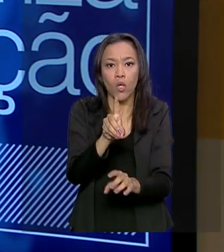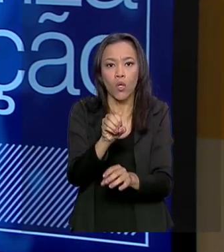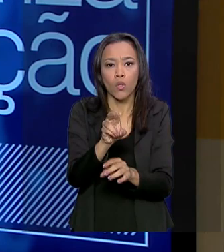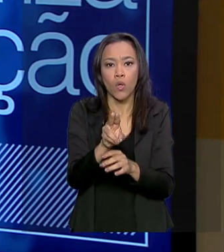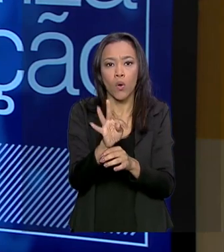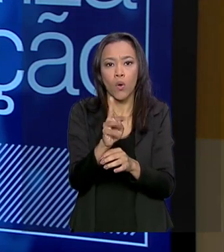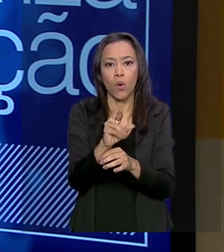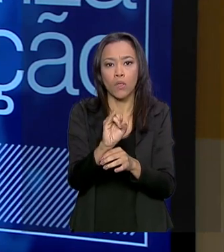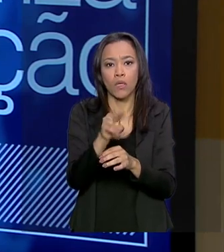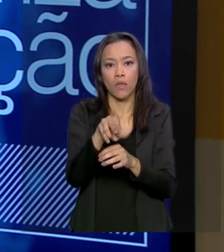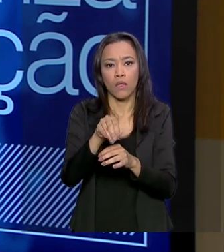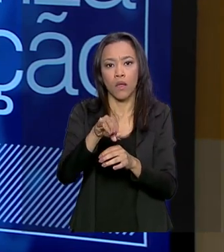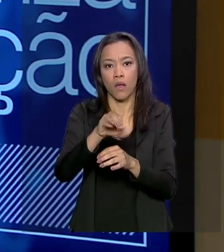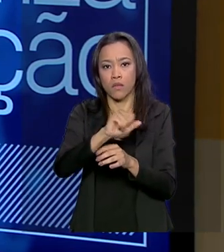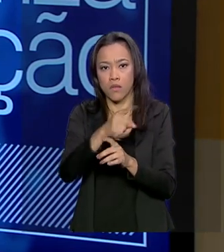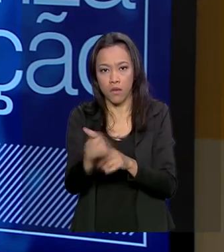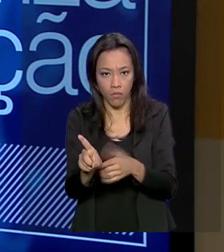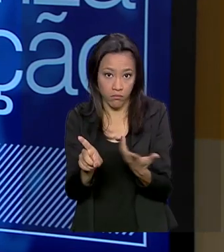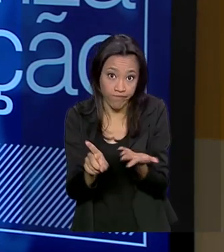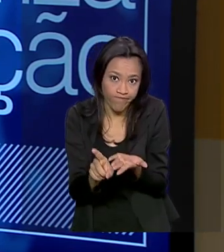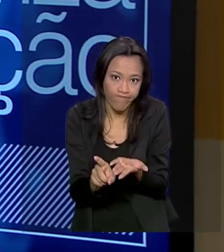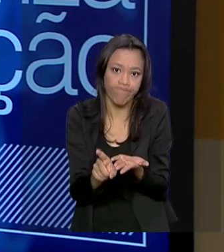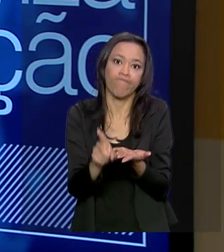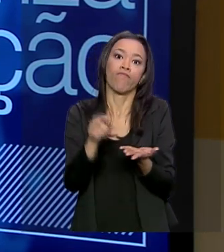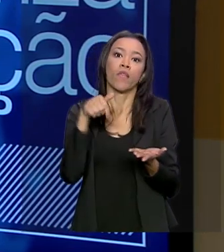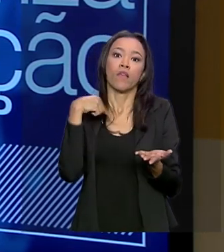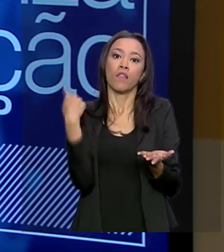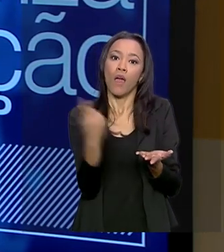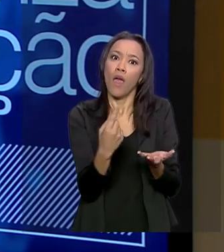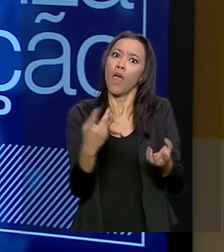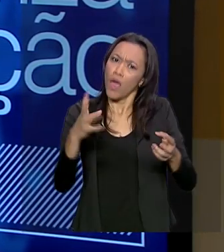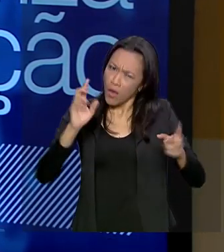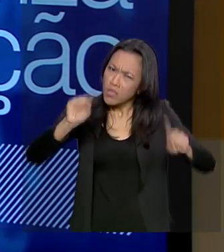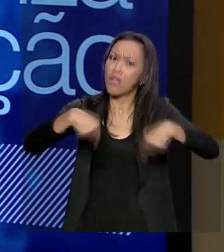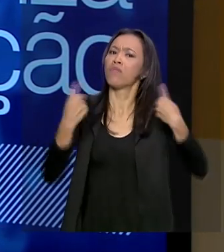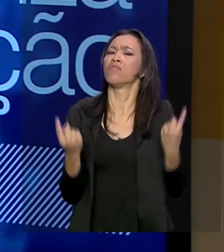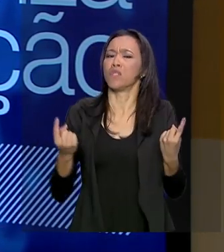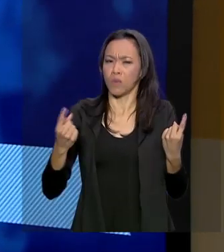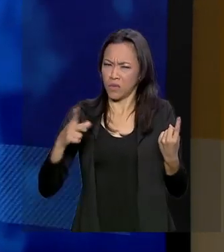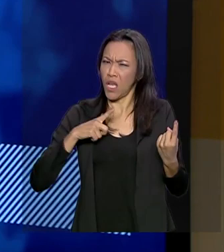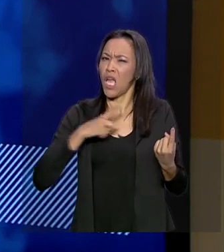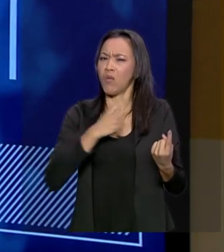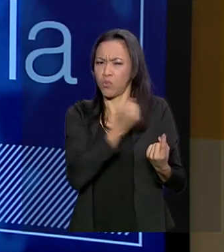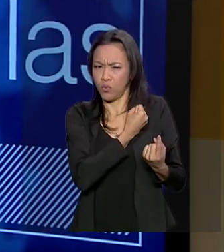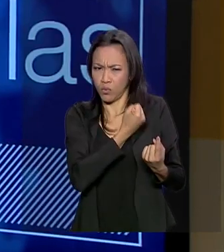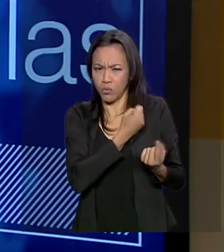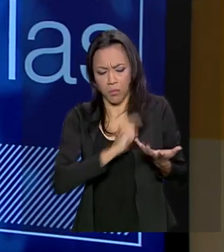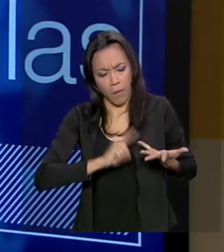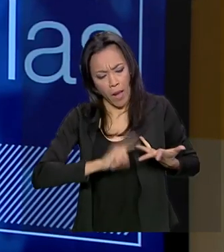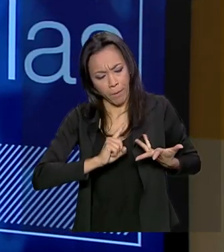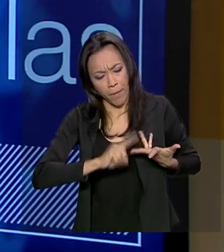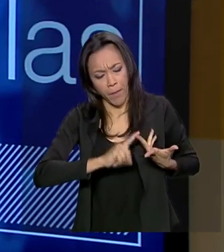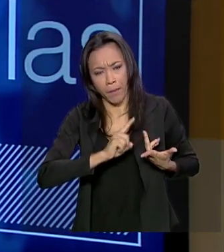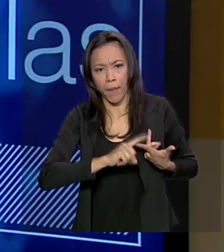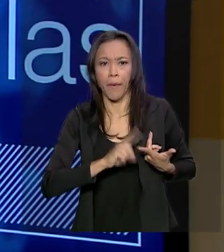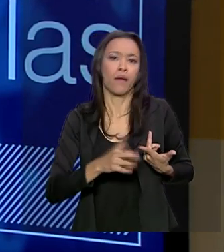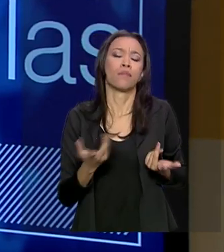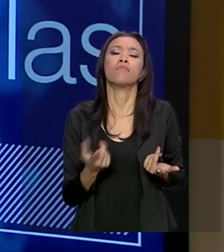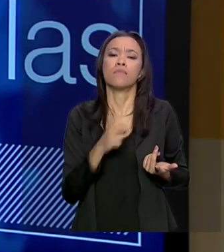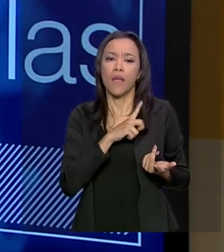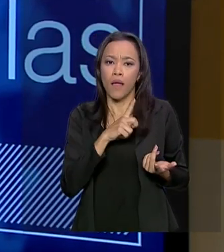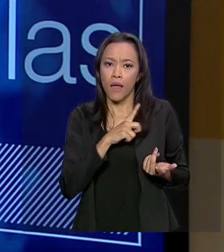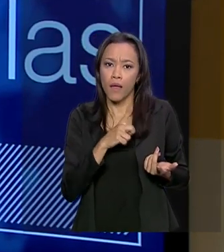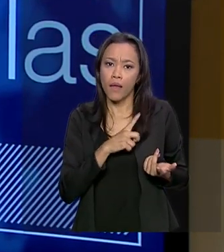A gente quer levar ao final, é um desafio até. gente tem todos os números escalonados. 116